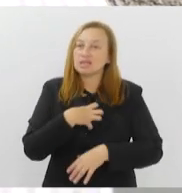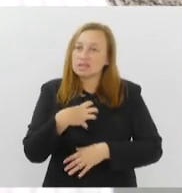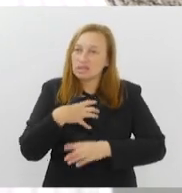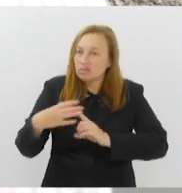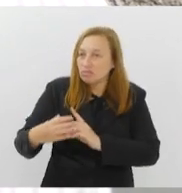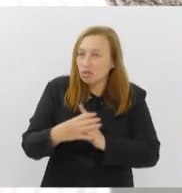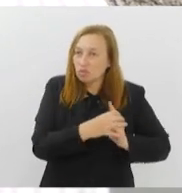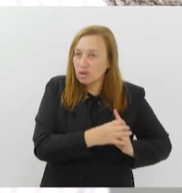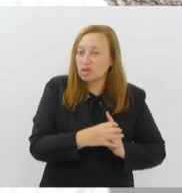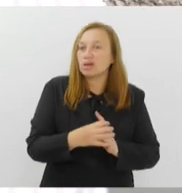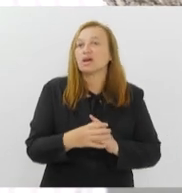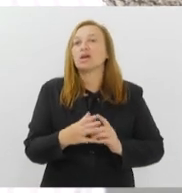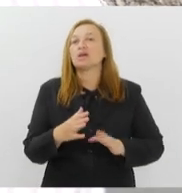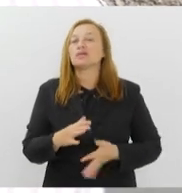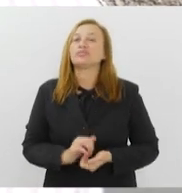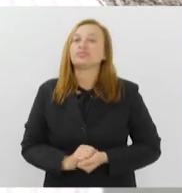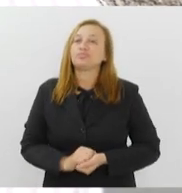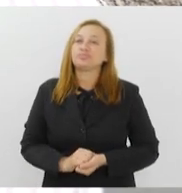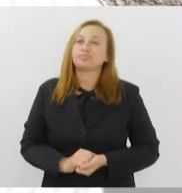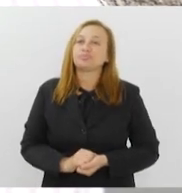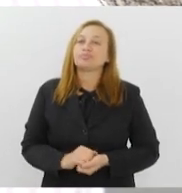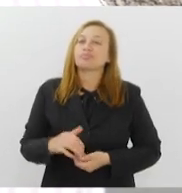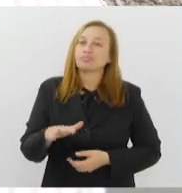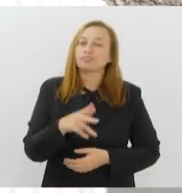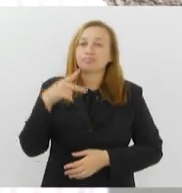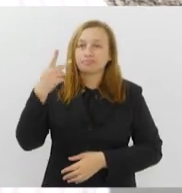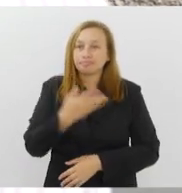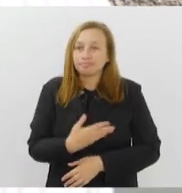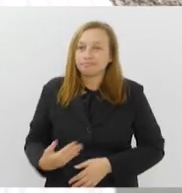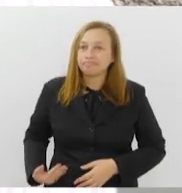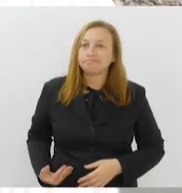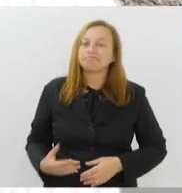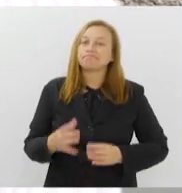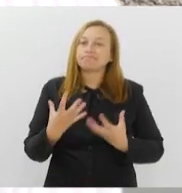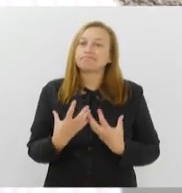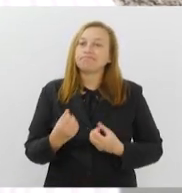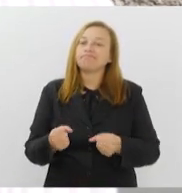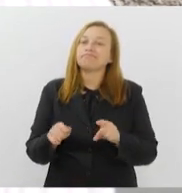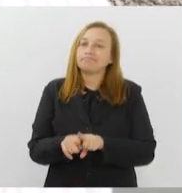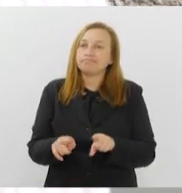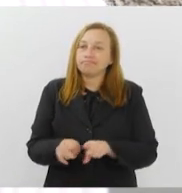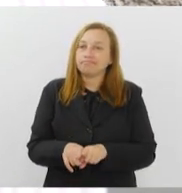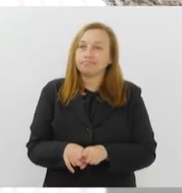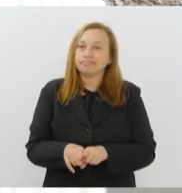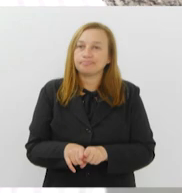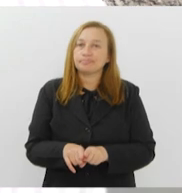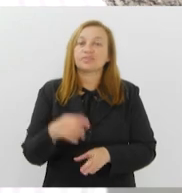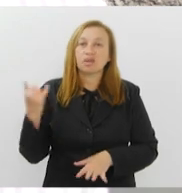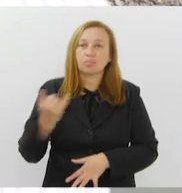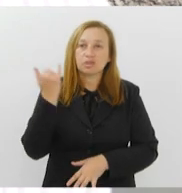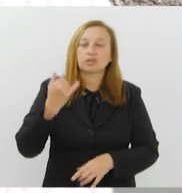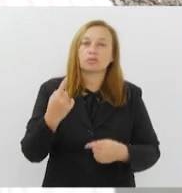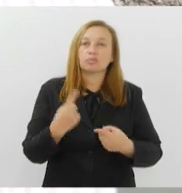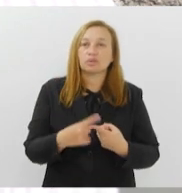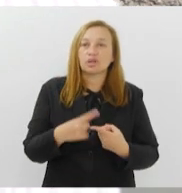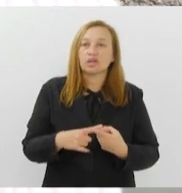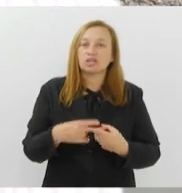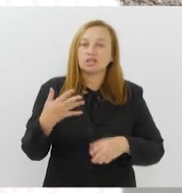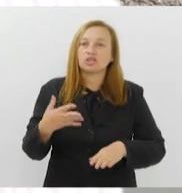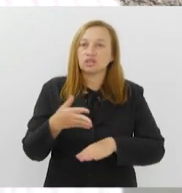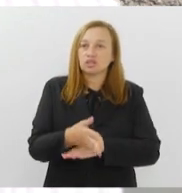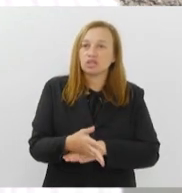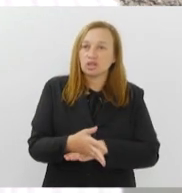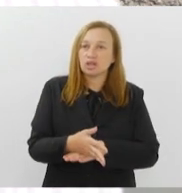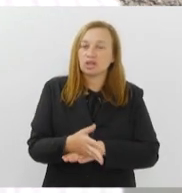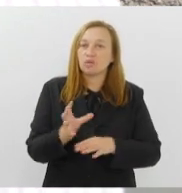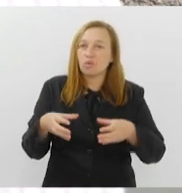acolhidas. E no campo das políticas públicas, a aceitação também é bem importante, porque a gente chega com